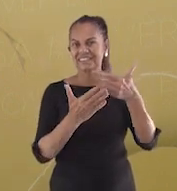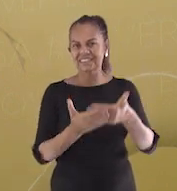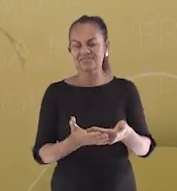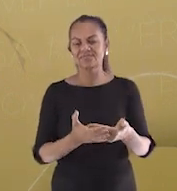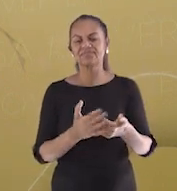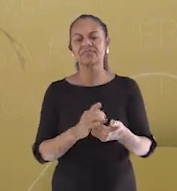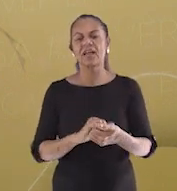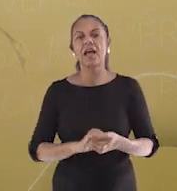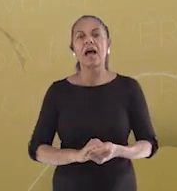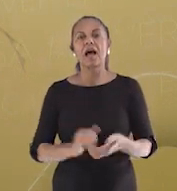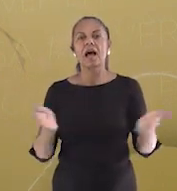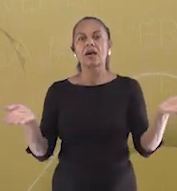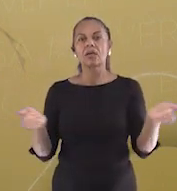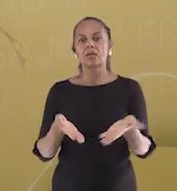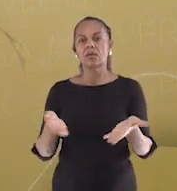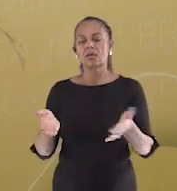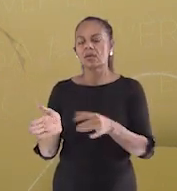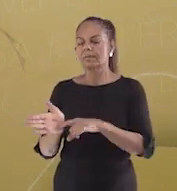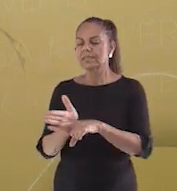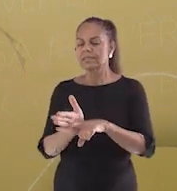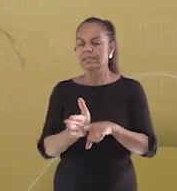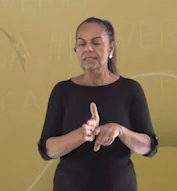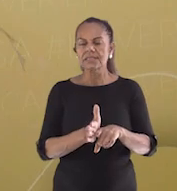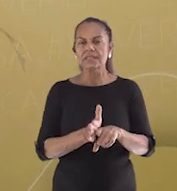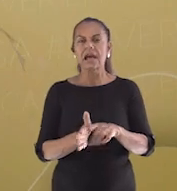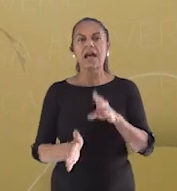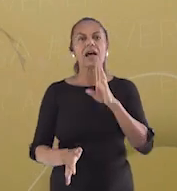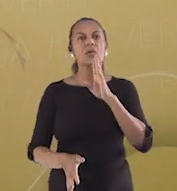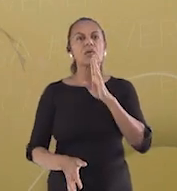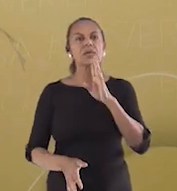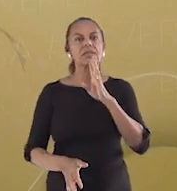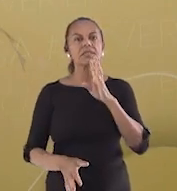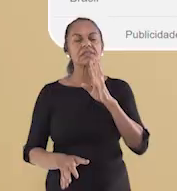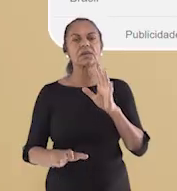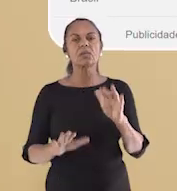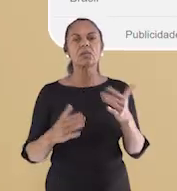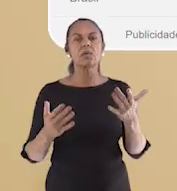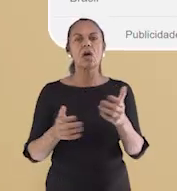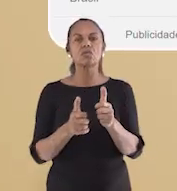e conhecer os jogos online mais jogados do ano. Vamos pesquisar?